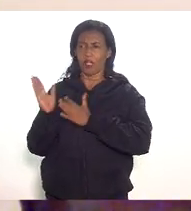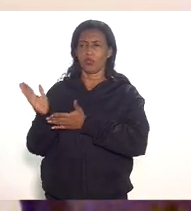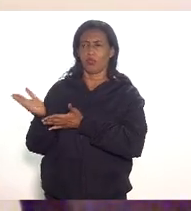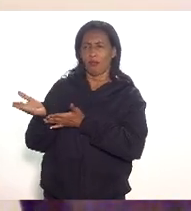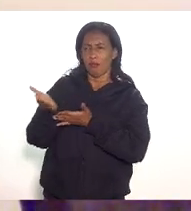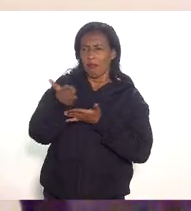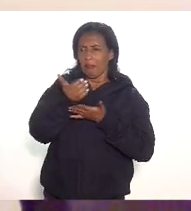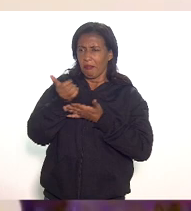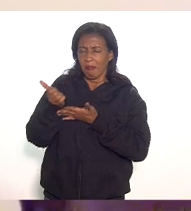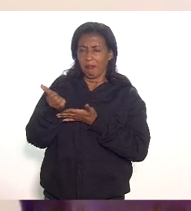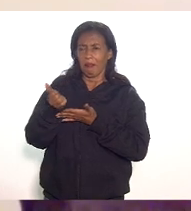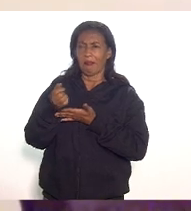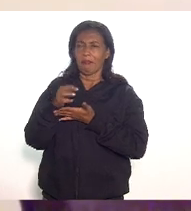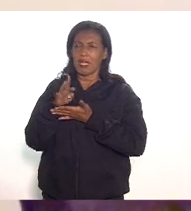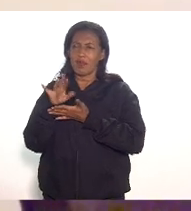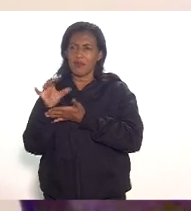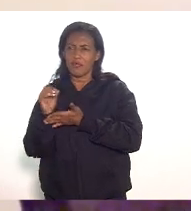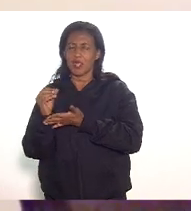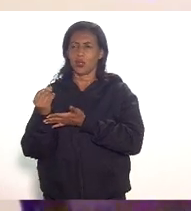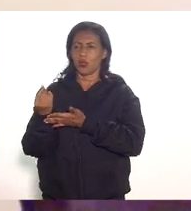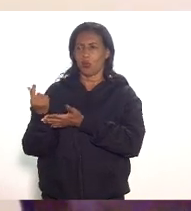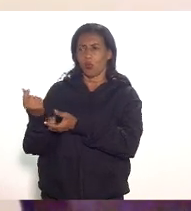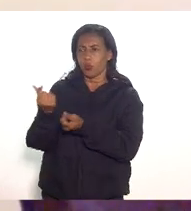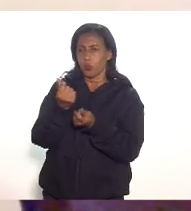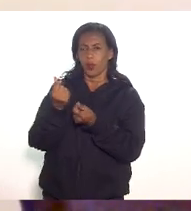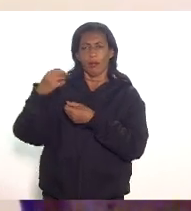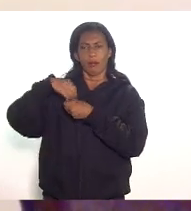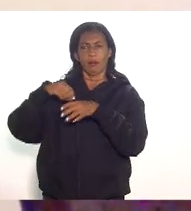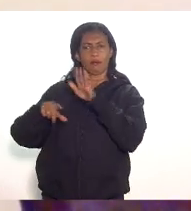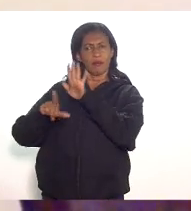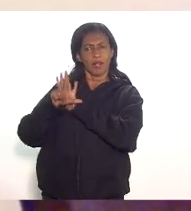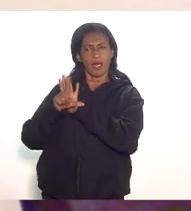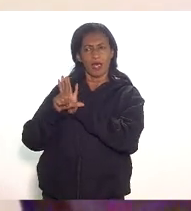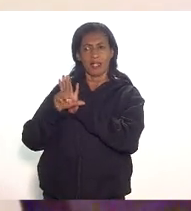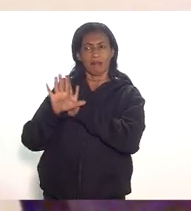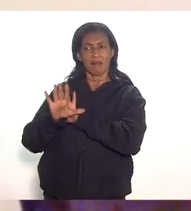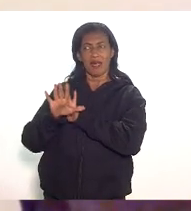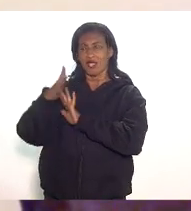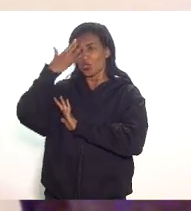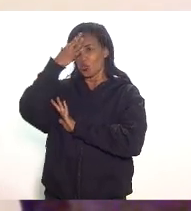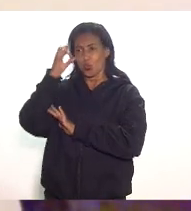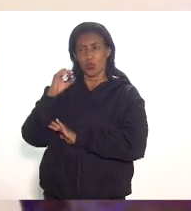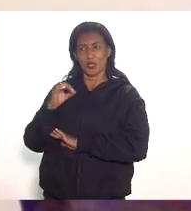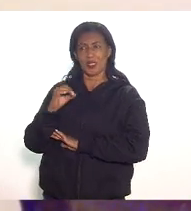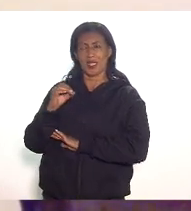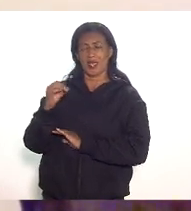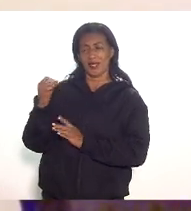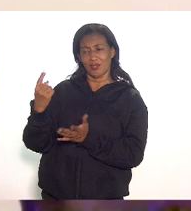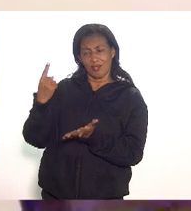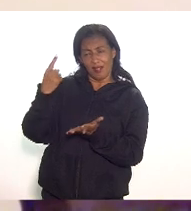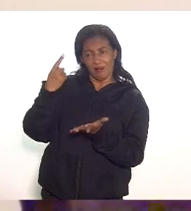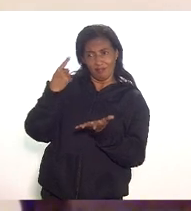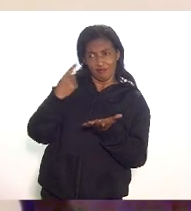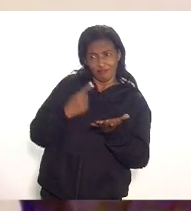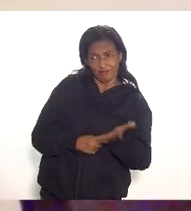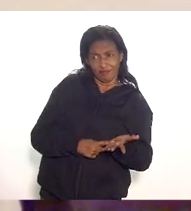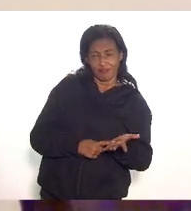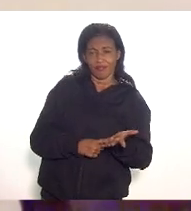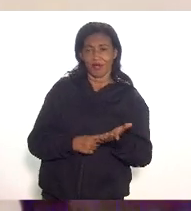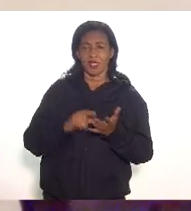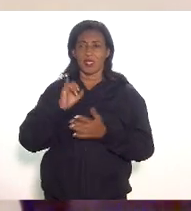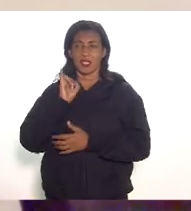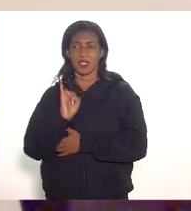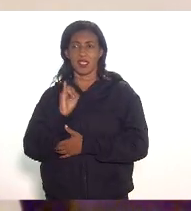relacionados à edição da lei a gente não sabe se isso está firmado em pare se isso realmente teve